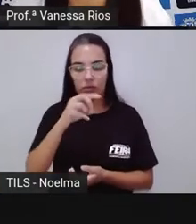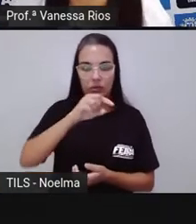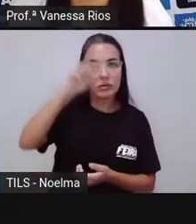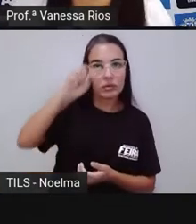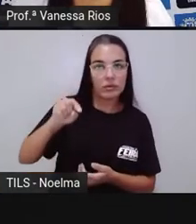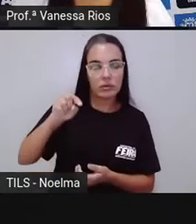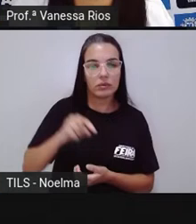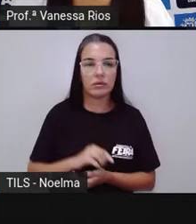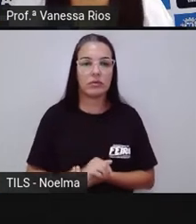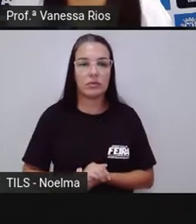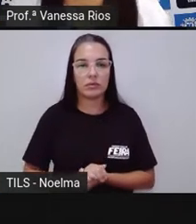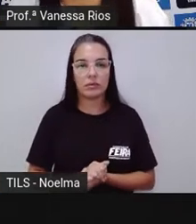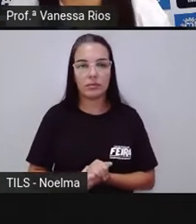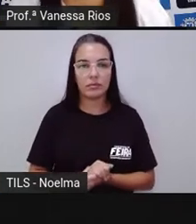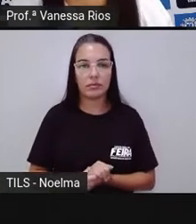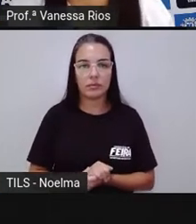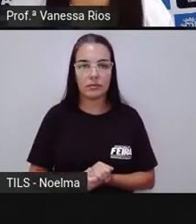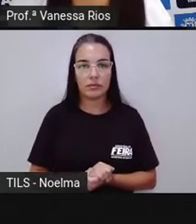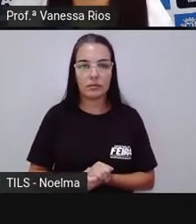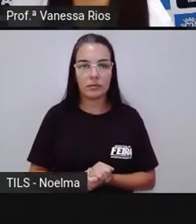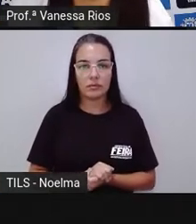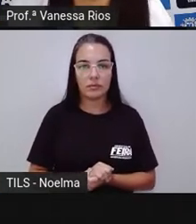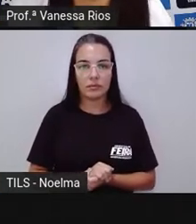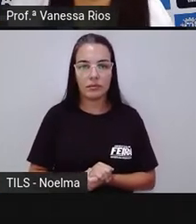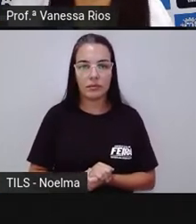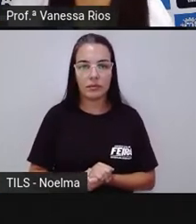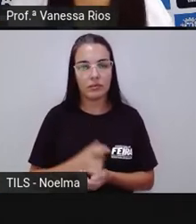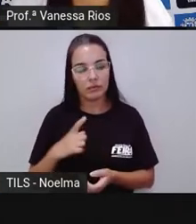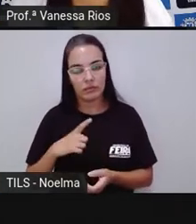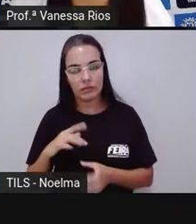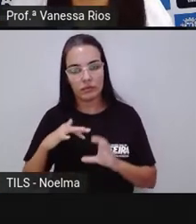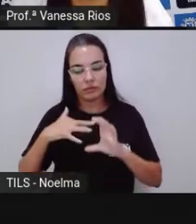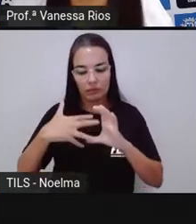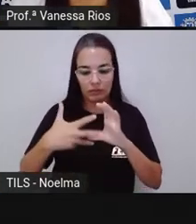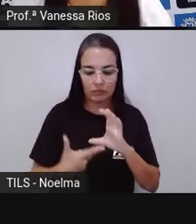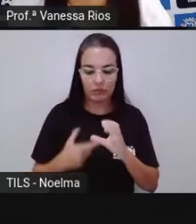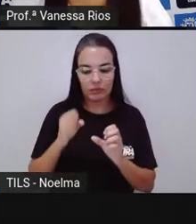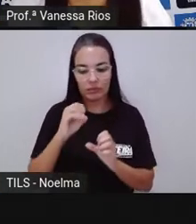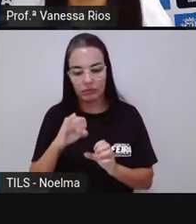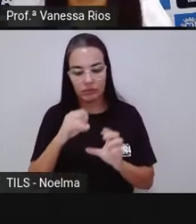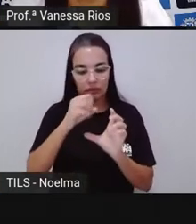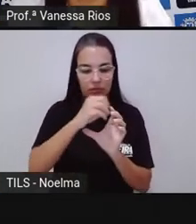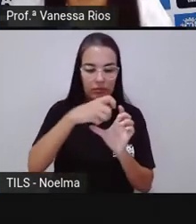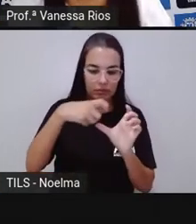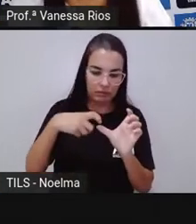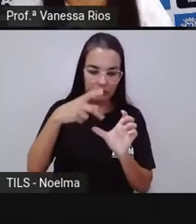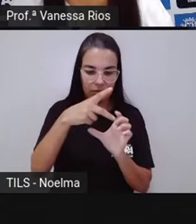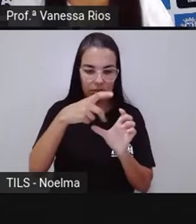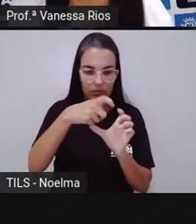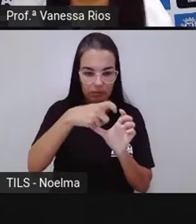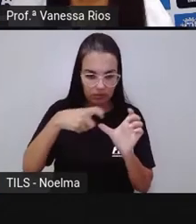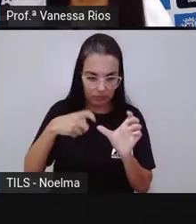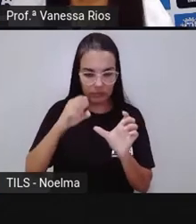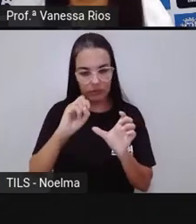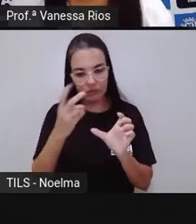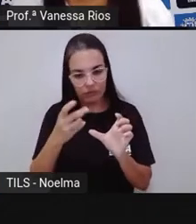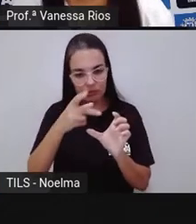circunflexo, relacionando aí as suas classificações em oxítona, paroxítona ou